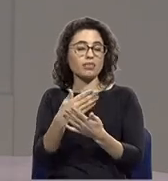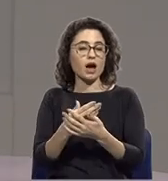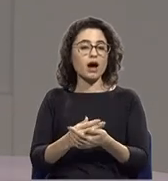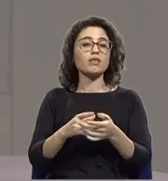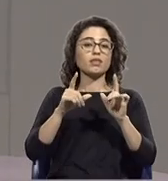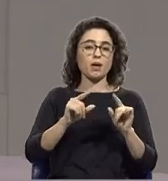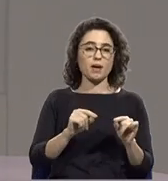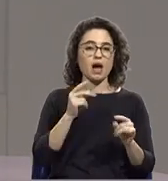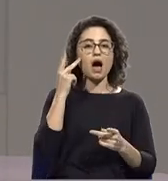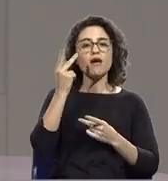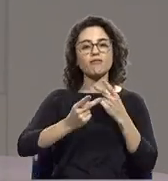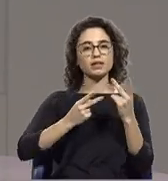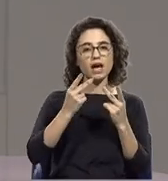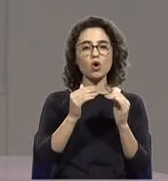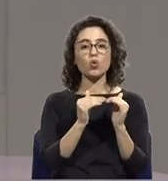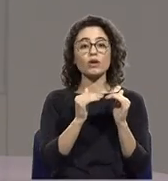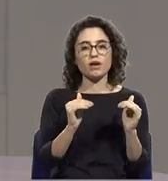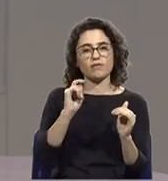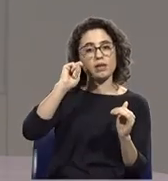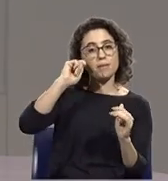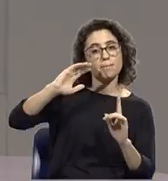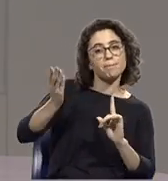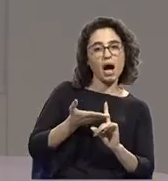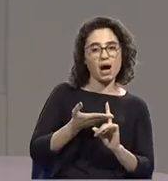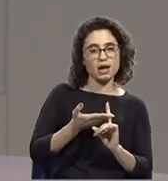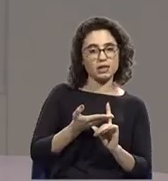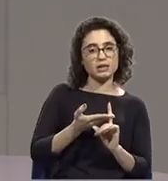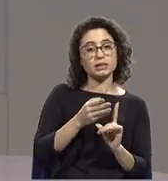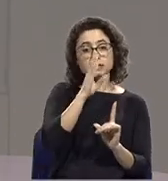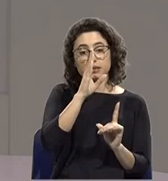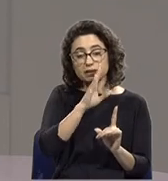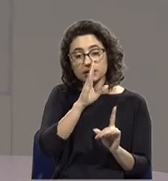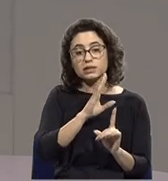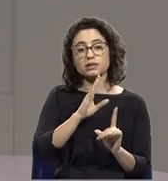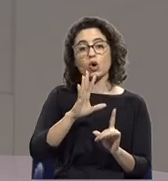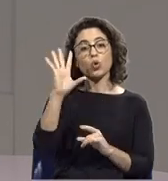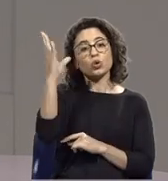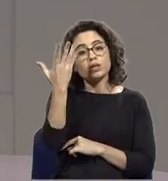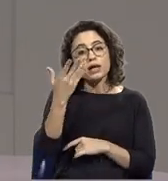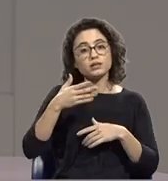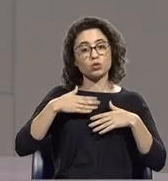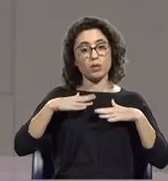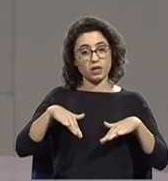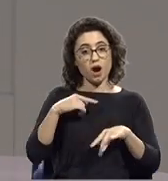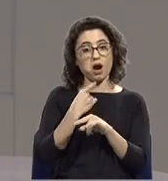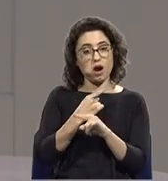avaliar o grau de penalização se por acaso os marinheiros forem penados. Ora,